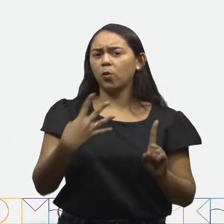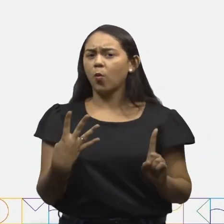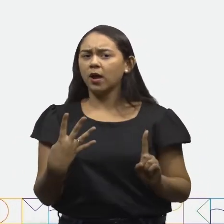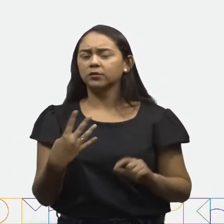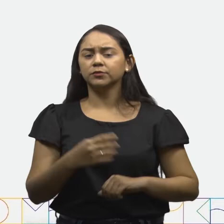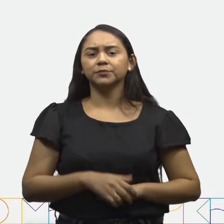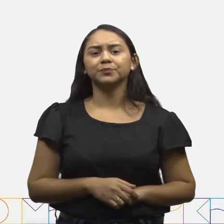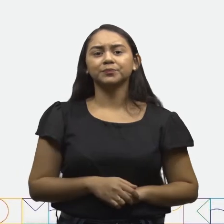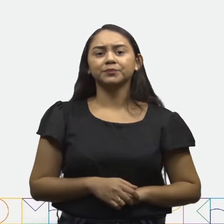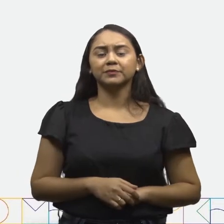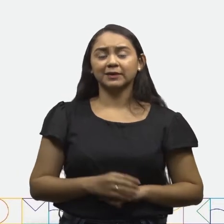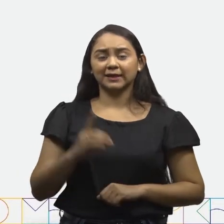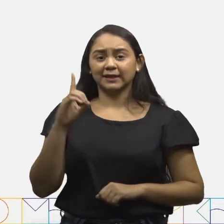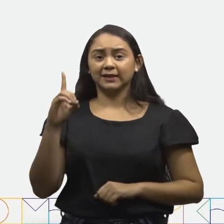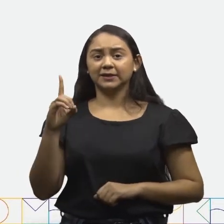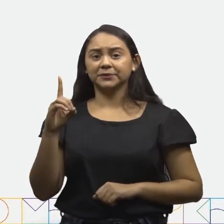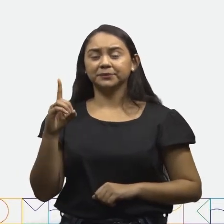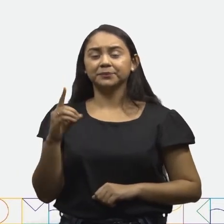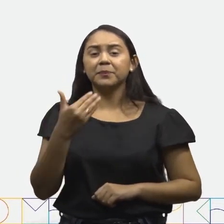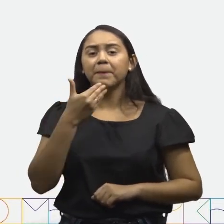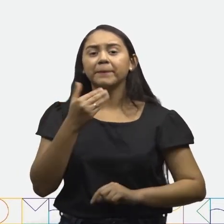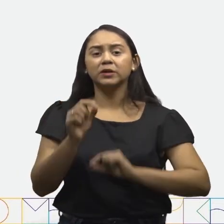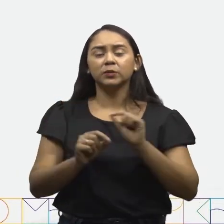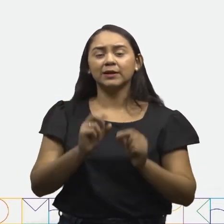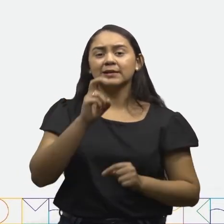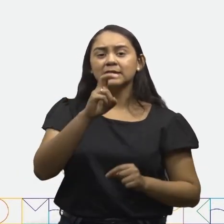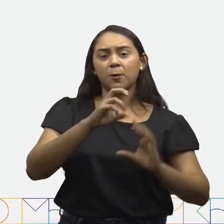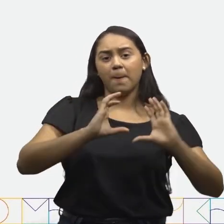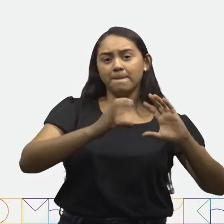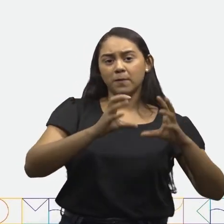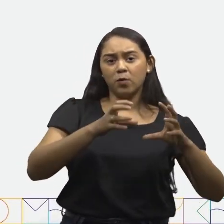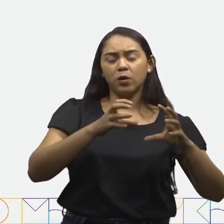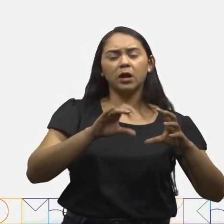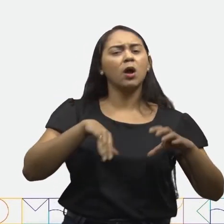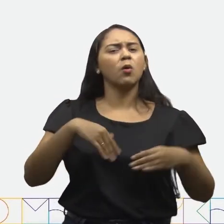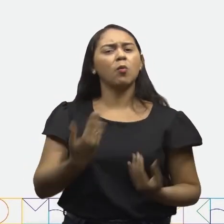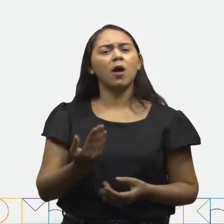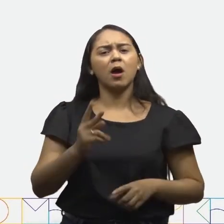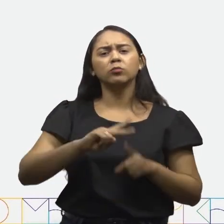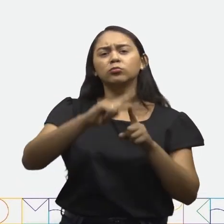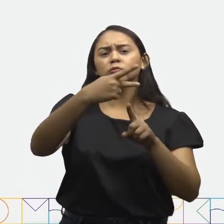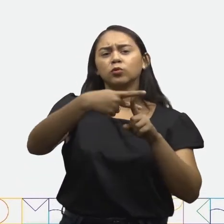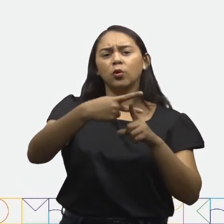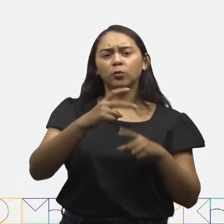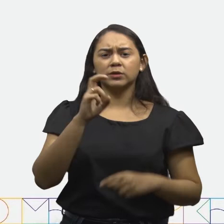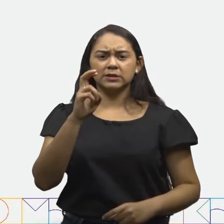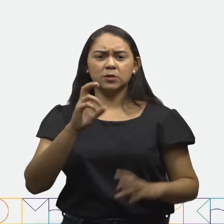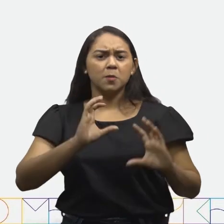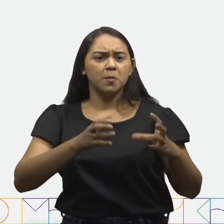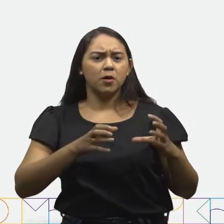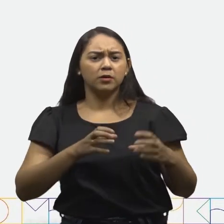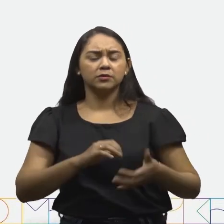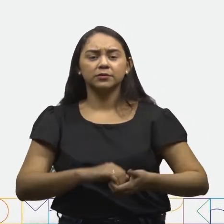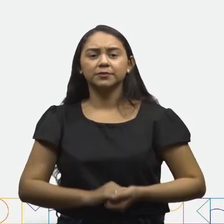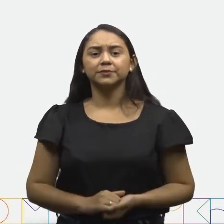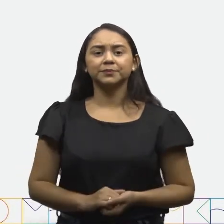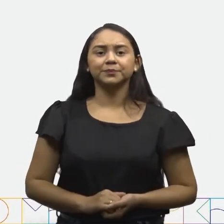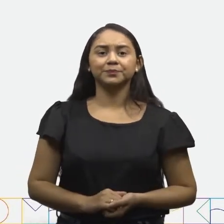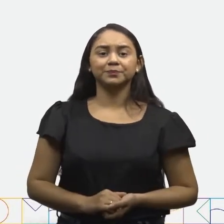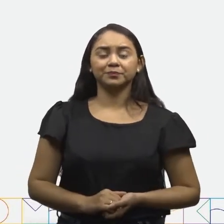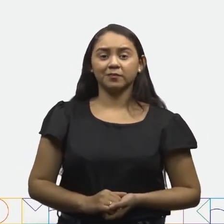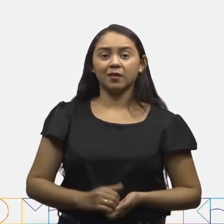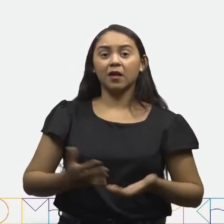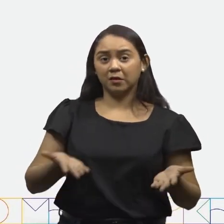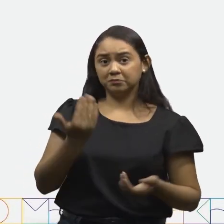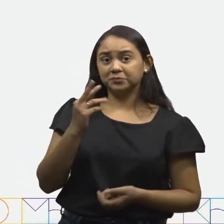dobro de 4? E letra D, 5 bolas. Então, qual é o dobro de 5